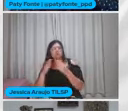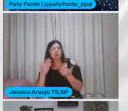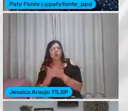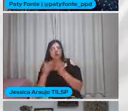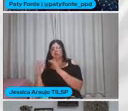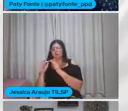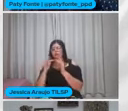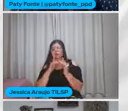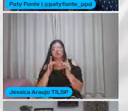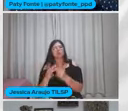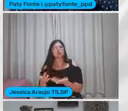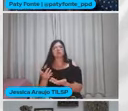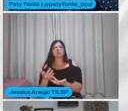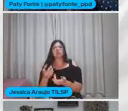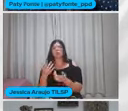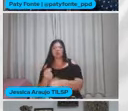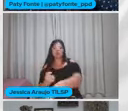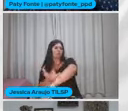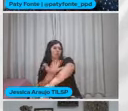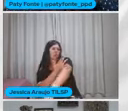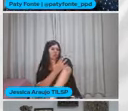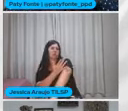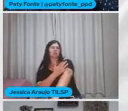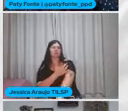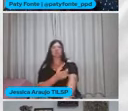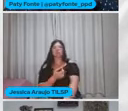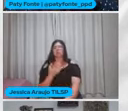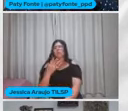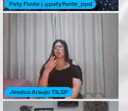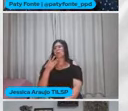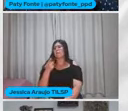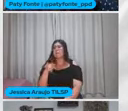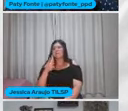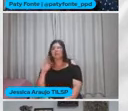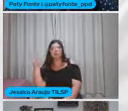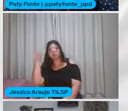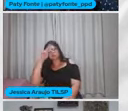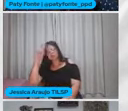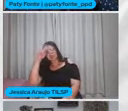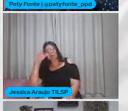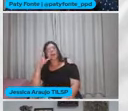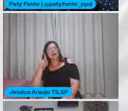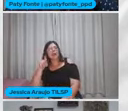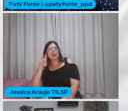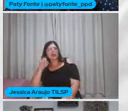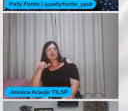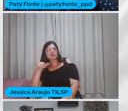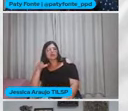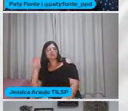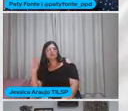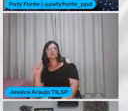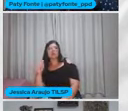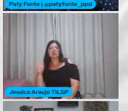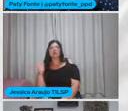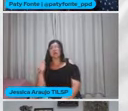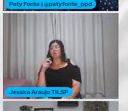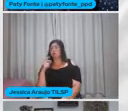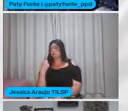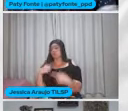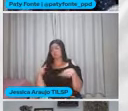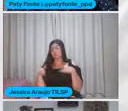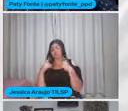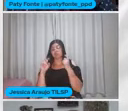contato Com poesia Com prosa Com história Com lenda Com parlenda Com cantiga de roda